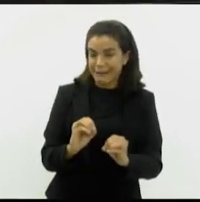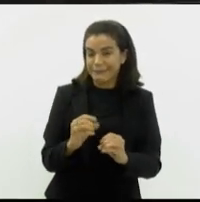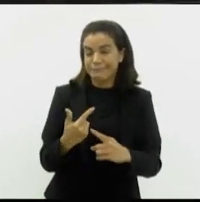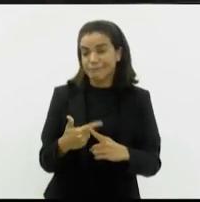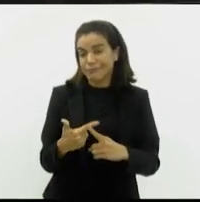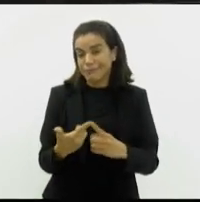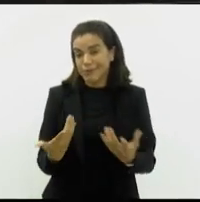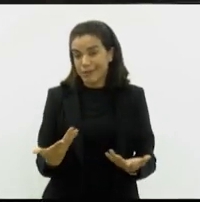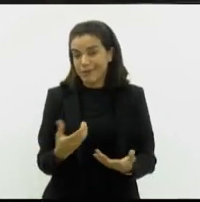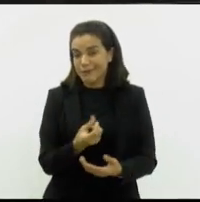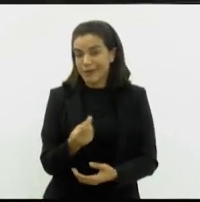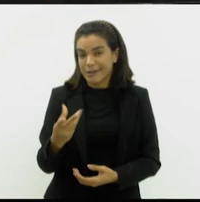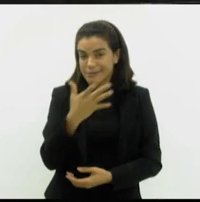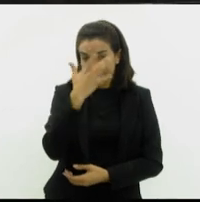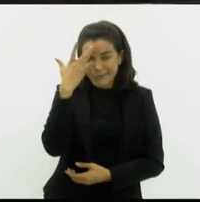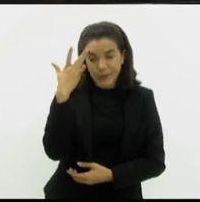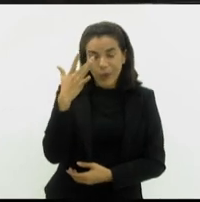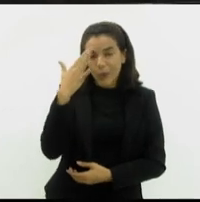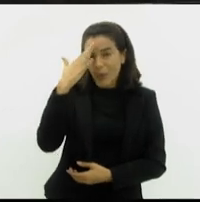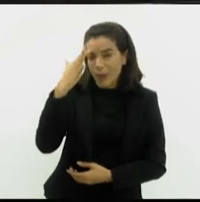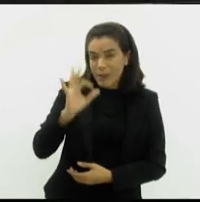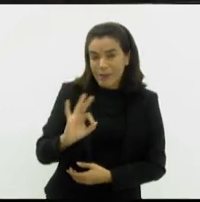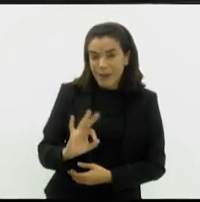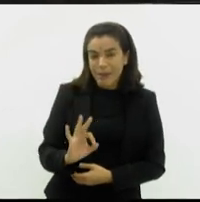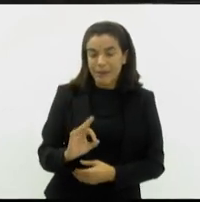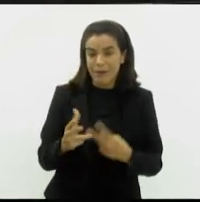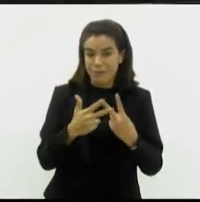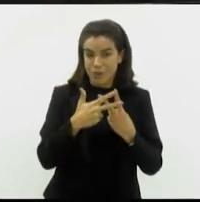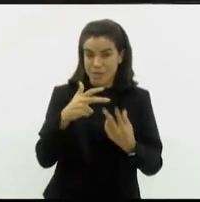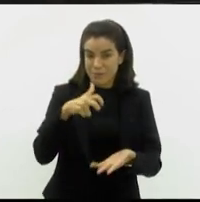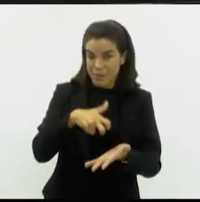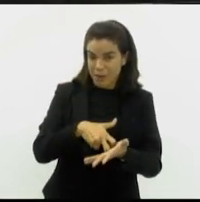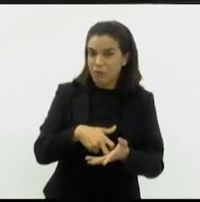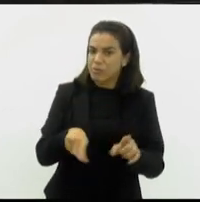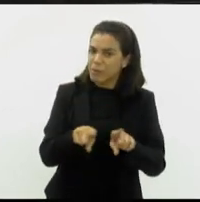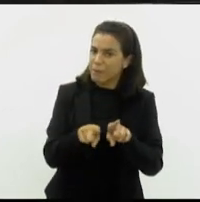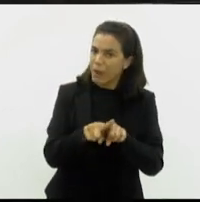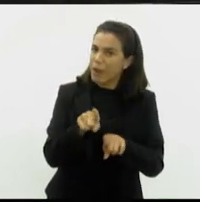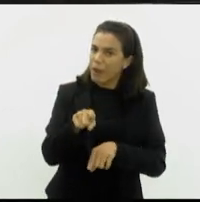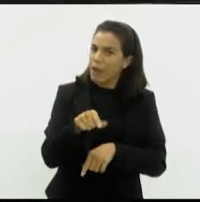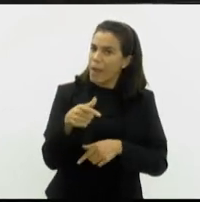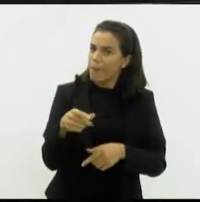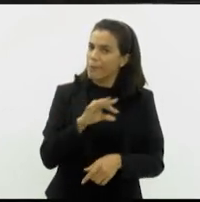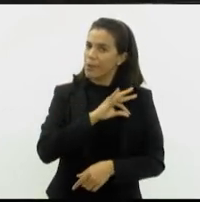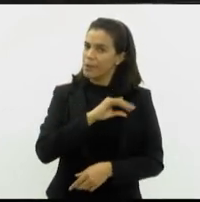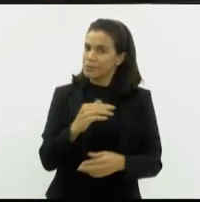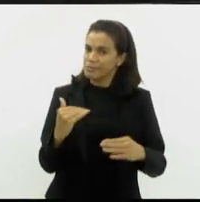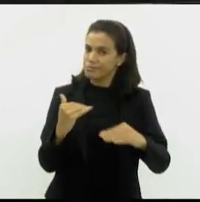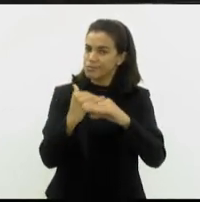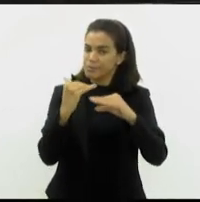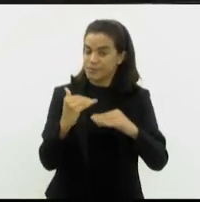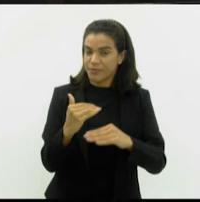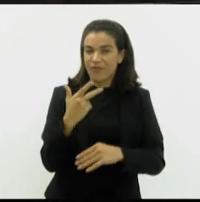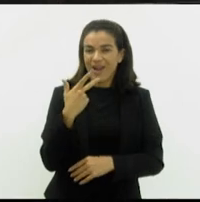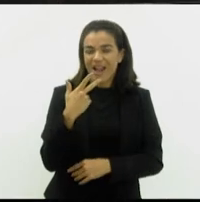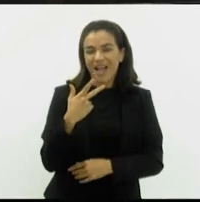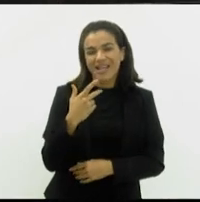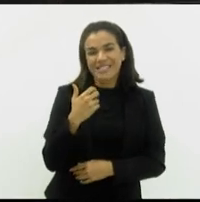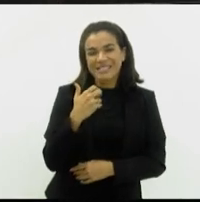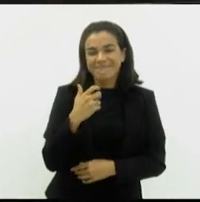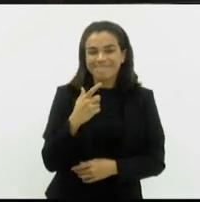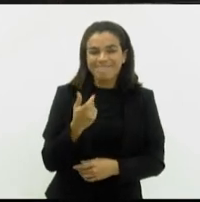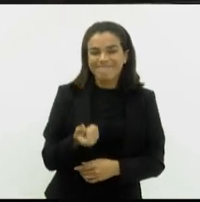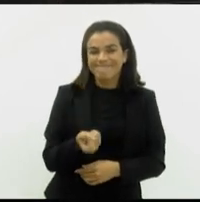hoje muitas pessoas não entendem que a Polícia Penal é polícia. Muitas coisas estranhas, vou falar estranhas para não ficar feio para o